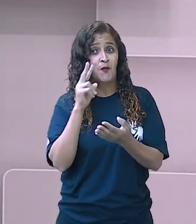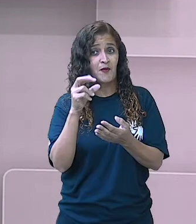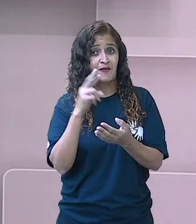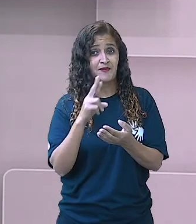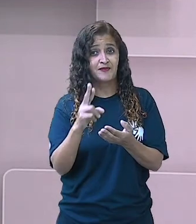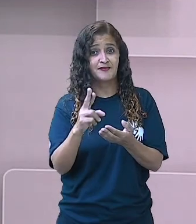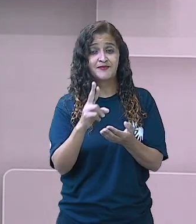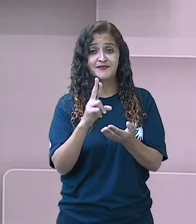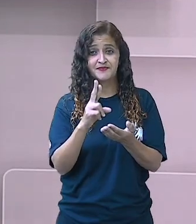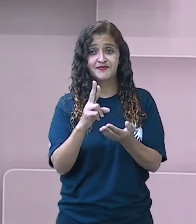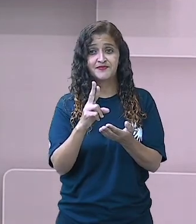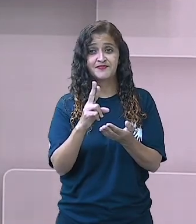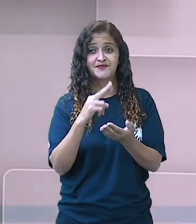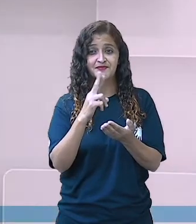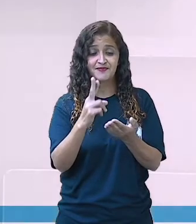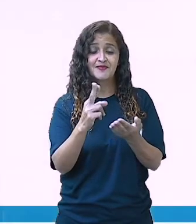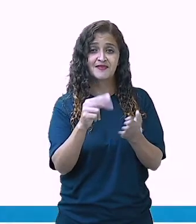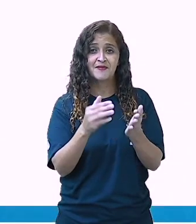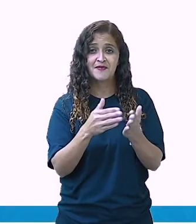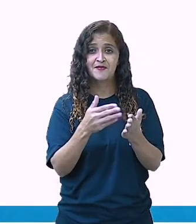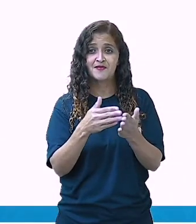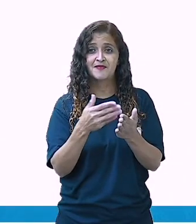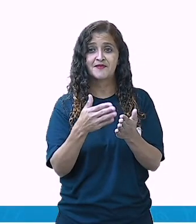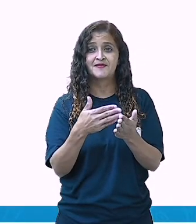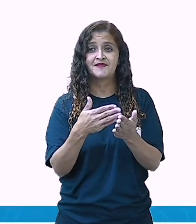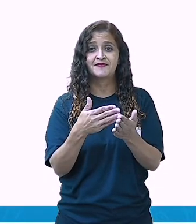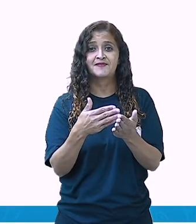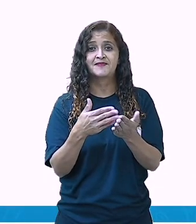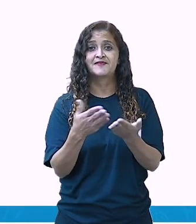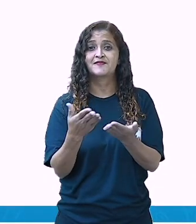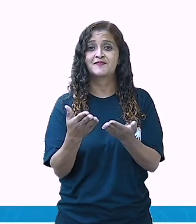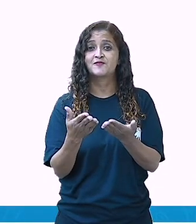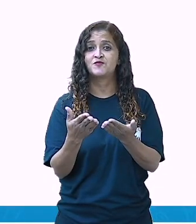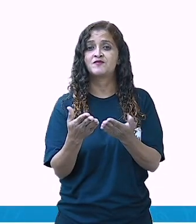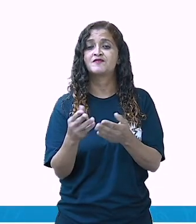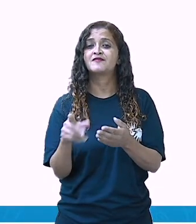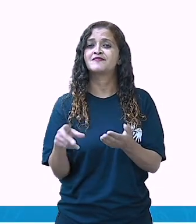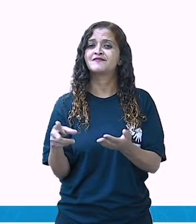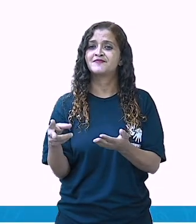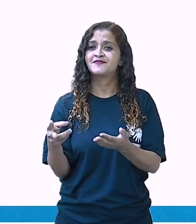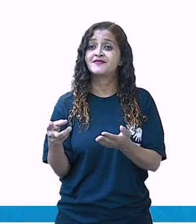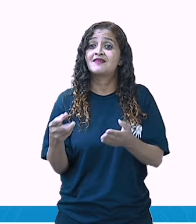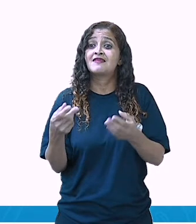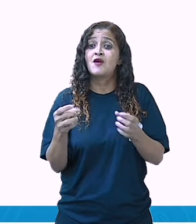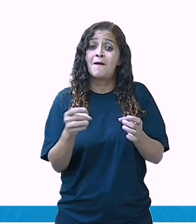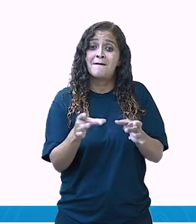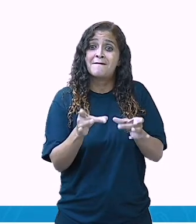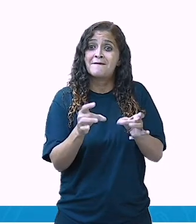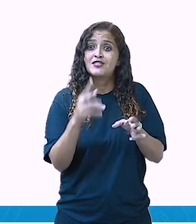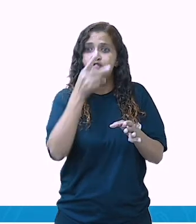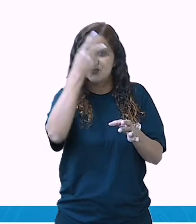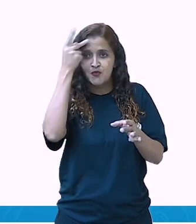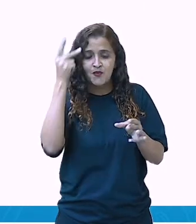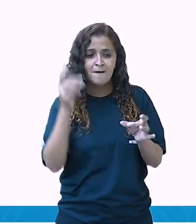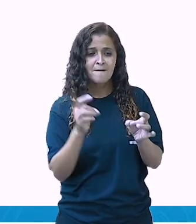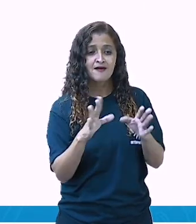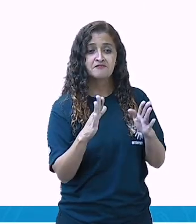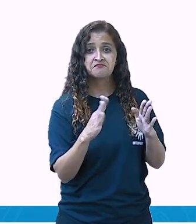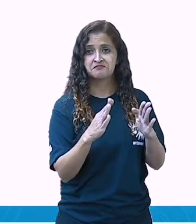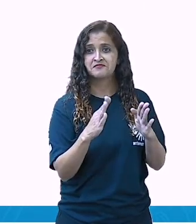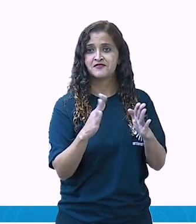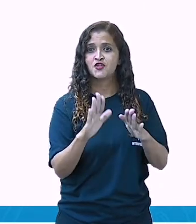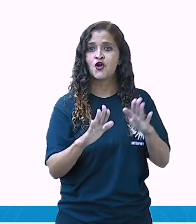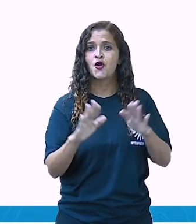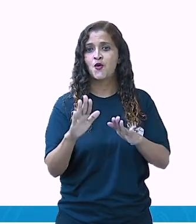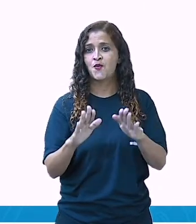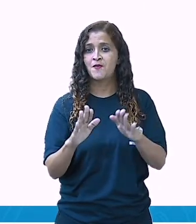que a gente já tinha falado no início. Venda de bens que são adquiridos por quem faz a melhor oferta. Tá bom? Deu